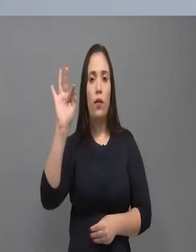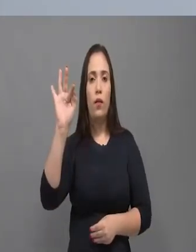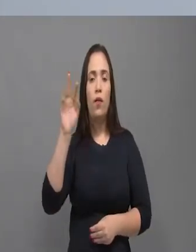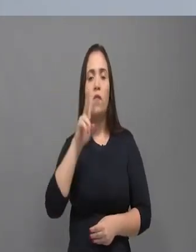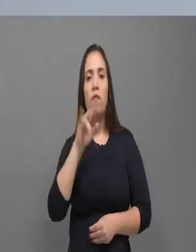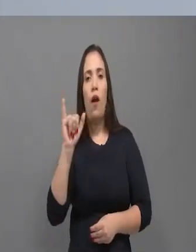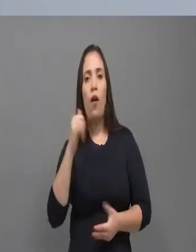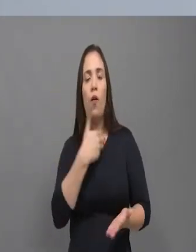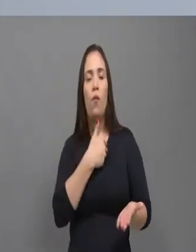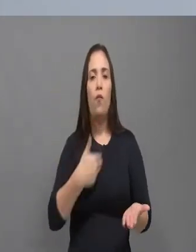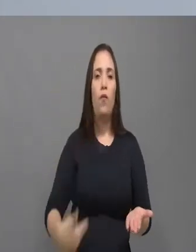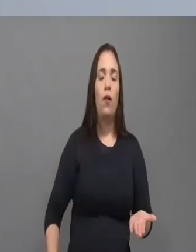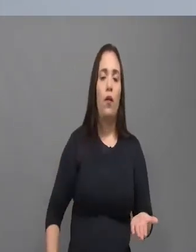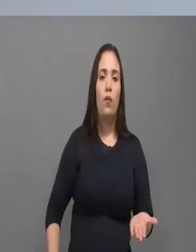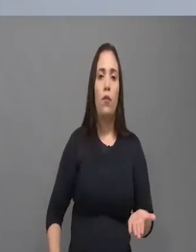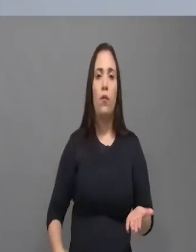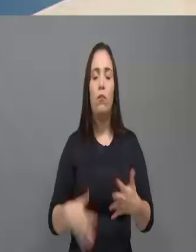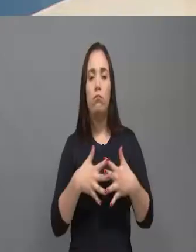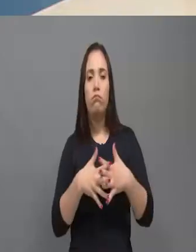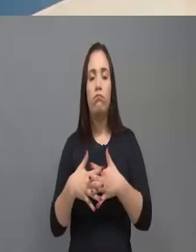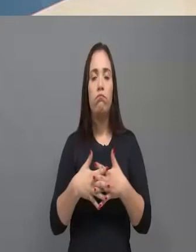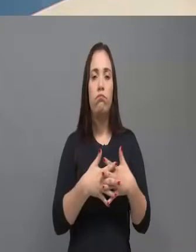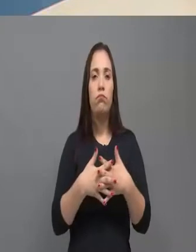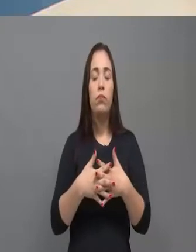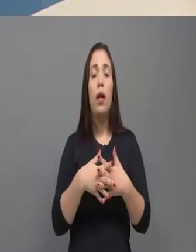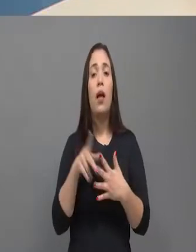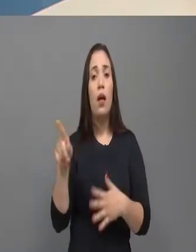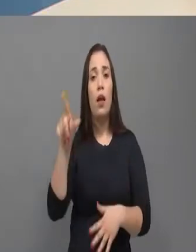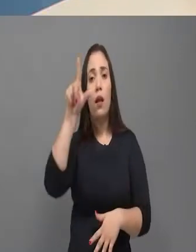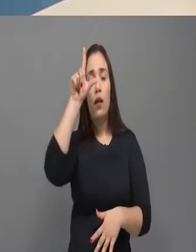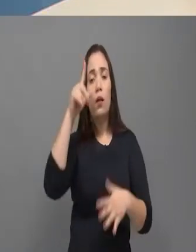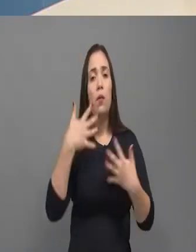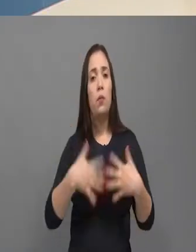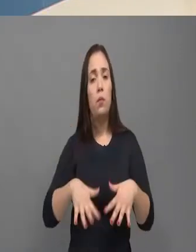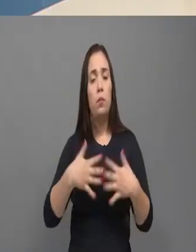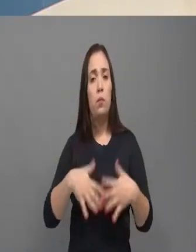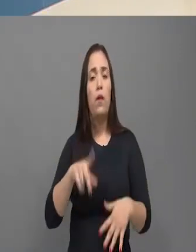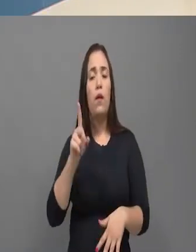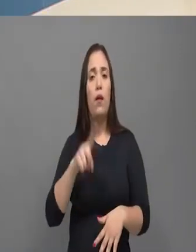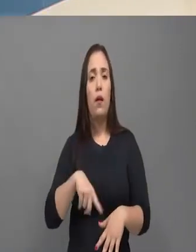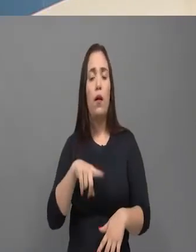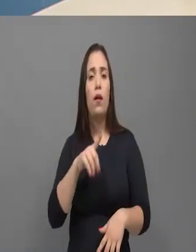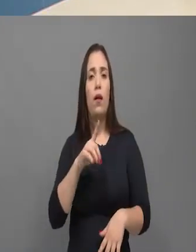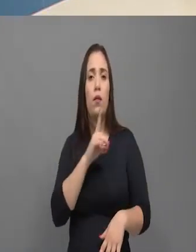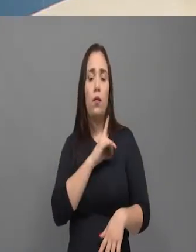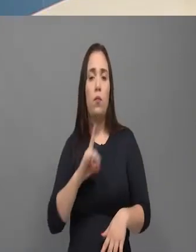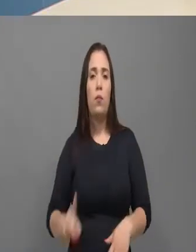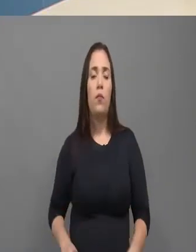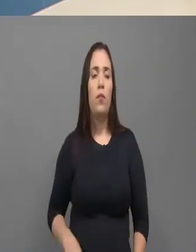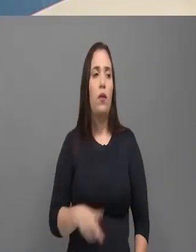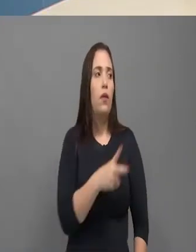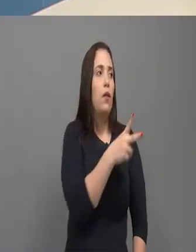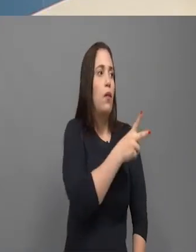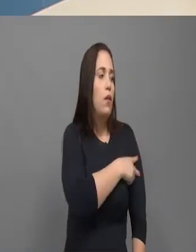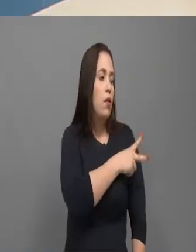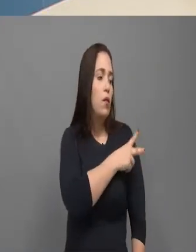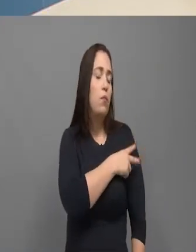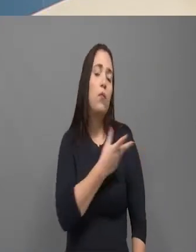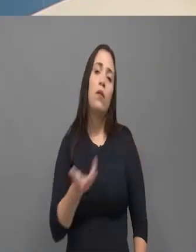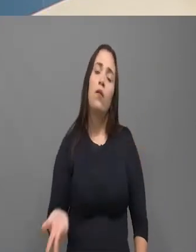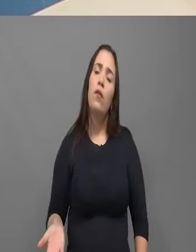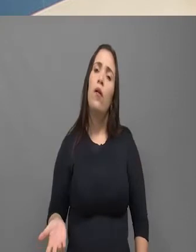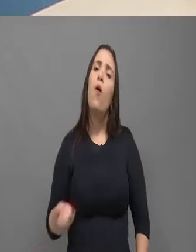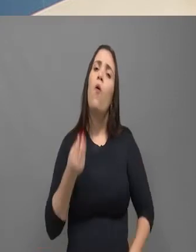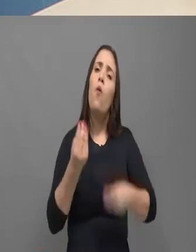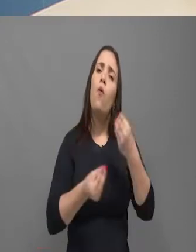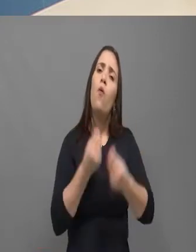ou vai arriscar, perder o mandato. Mas ele é um homem de muita coragem, não foge à luta. Mas, a semana passada, ele se retrasado, ele disse que